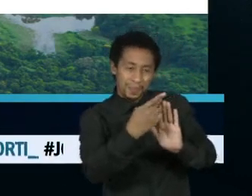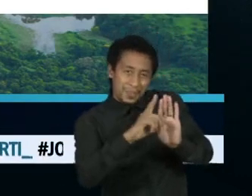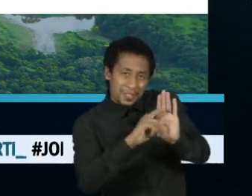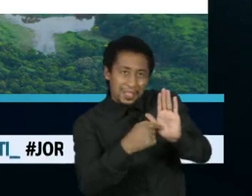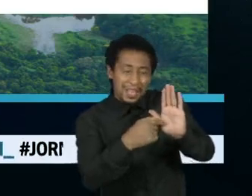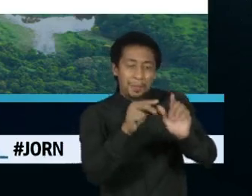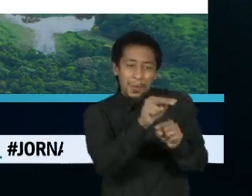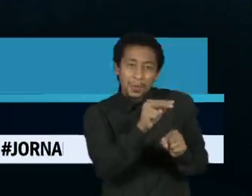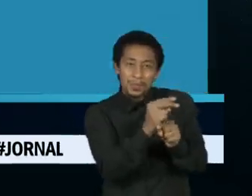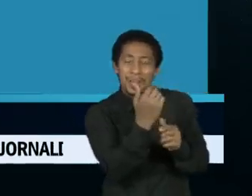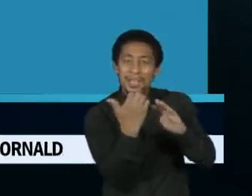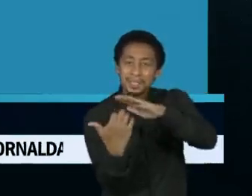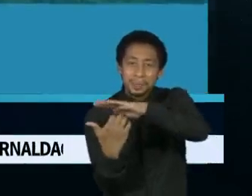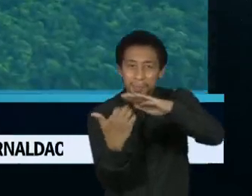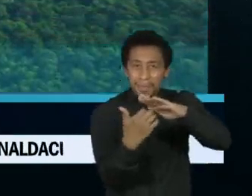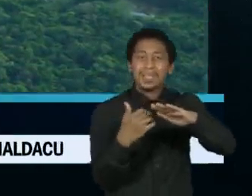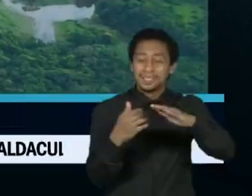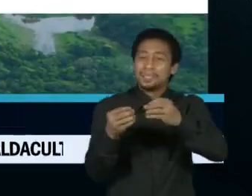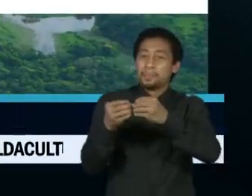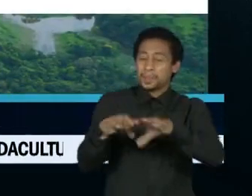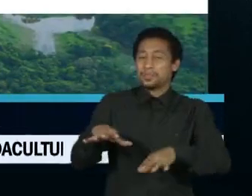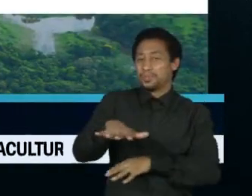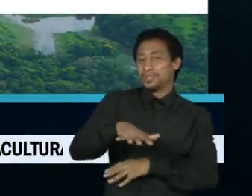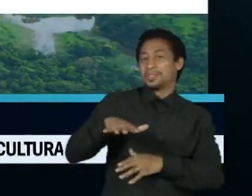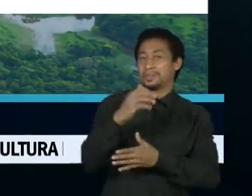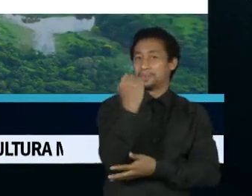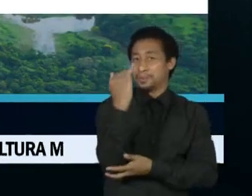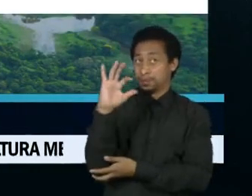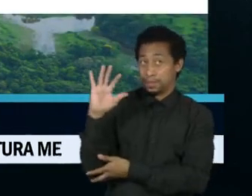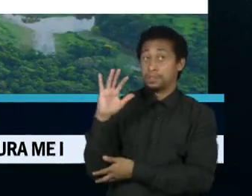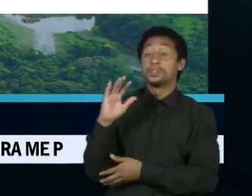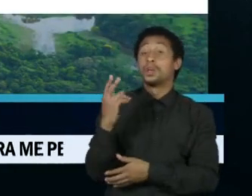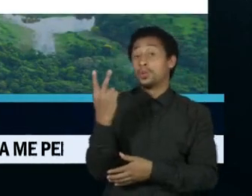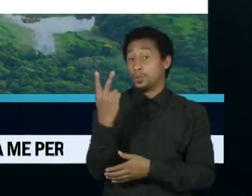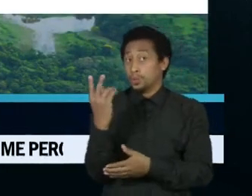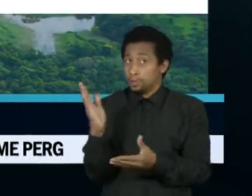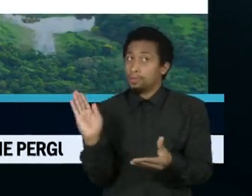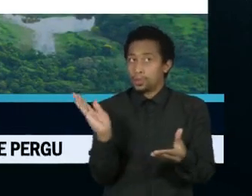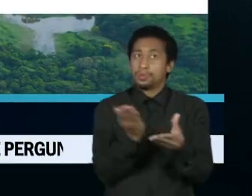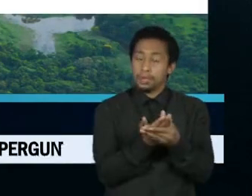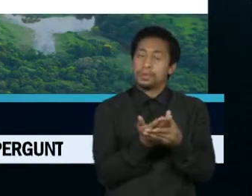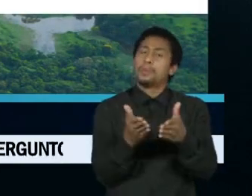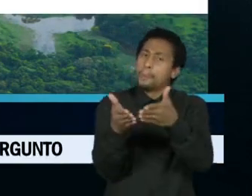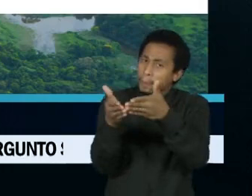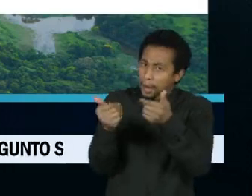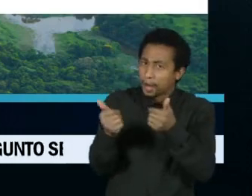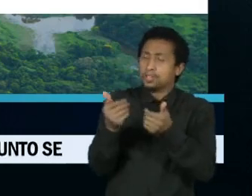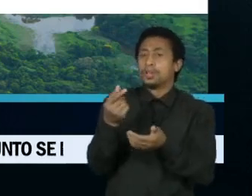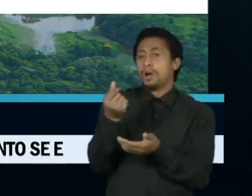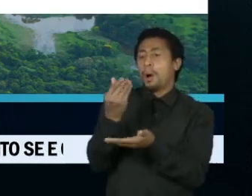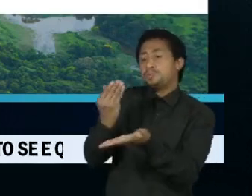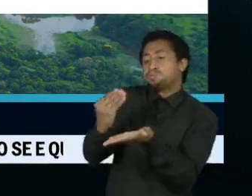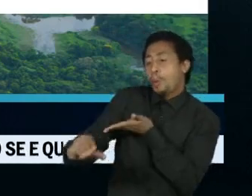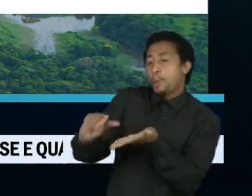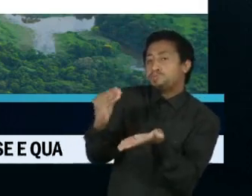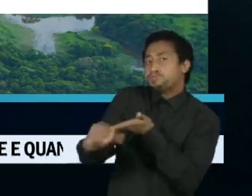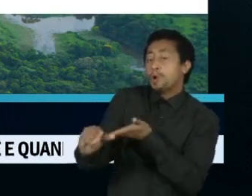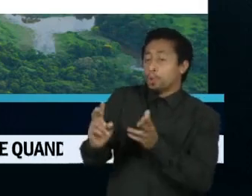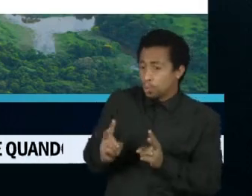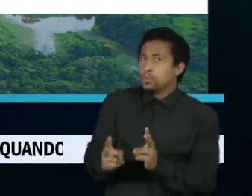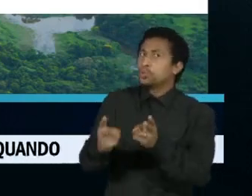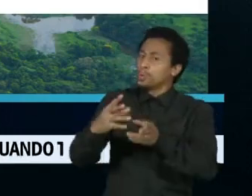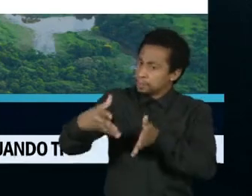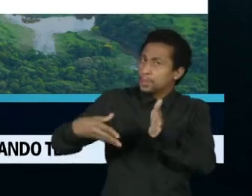grau de risco médio. Outros dois processos pedem a retomada do Fundo Amazônia, paralisado desde 2019,